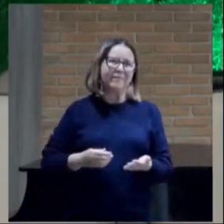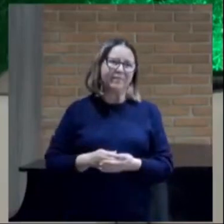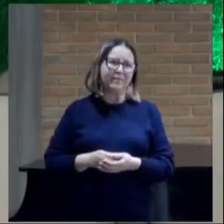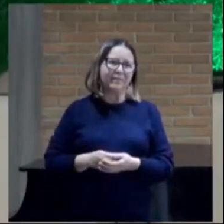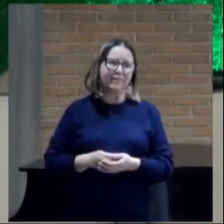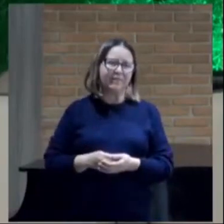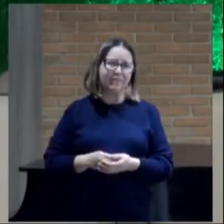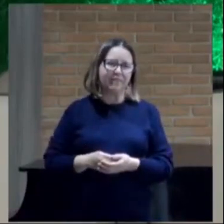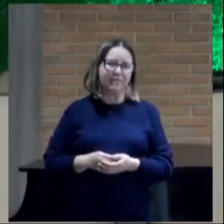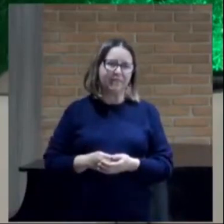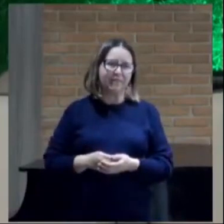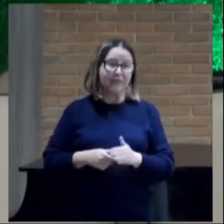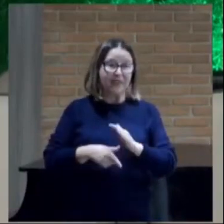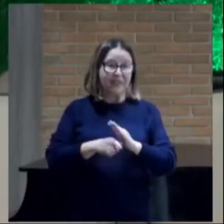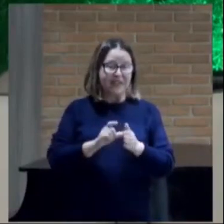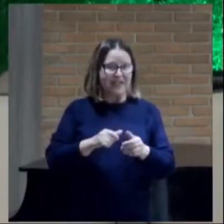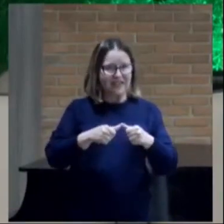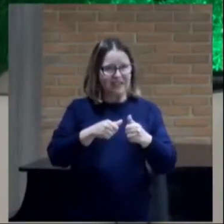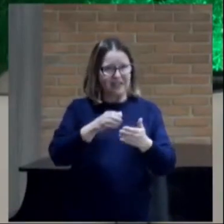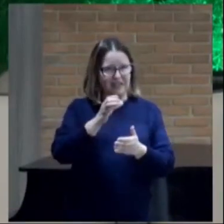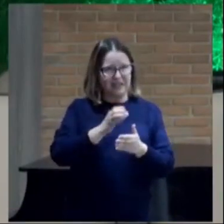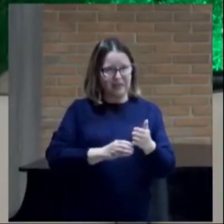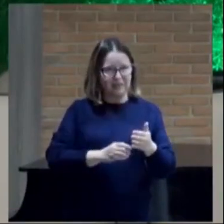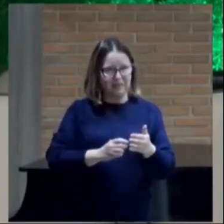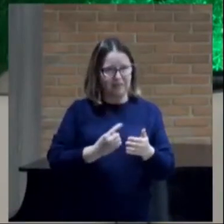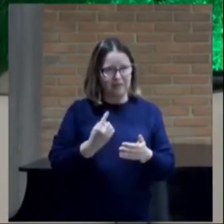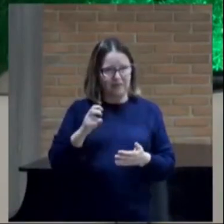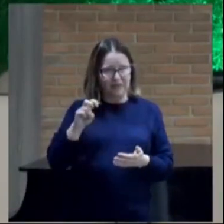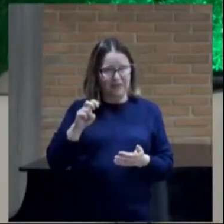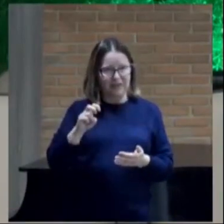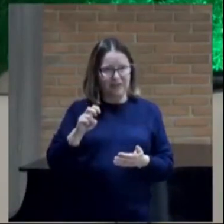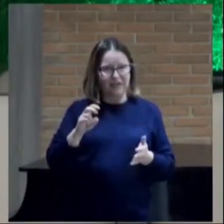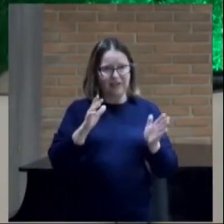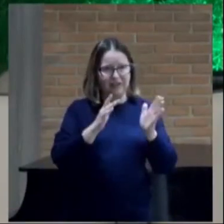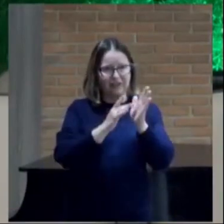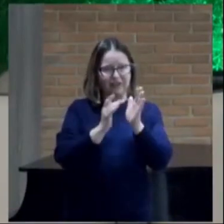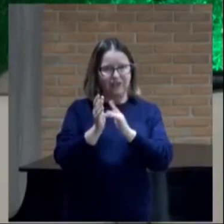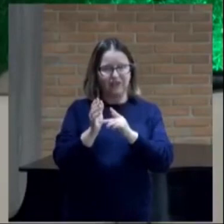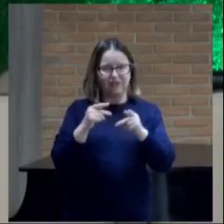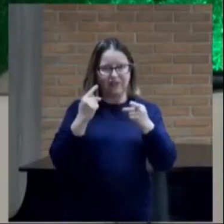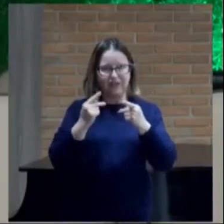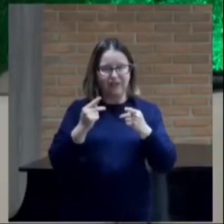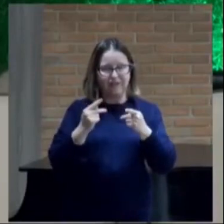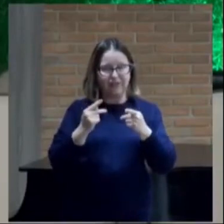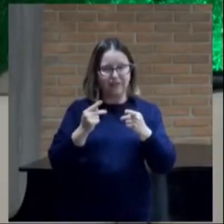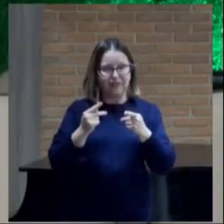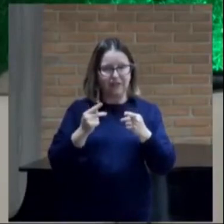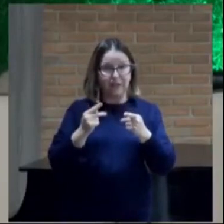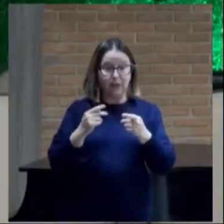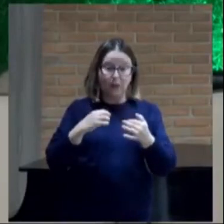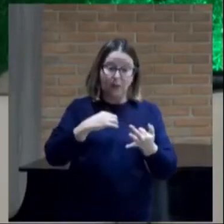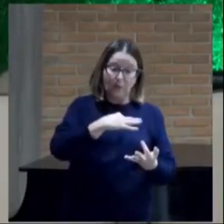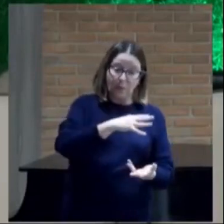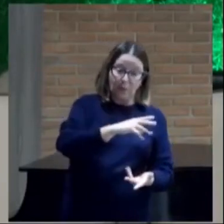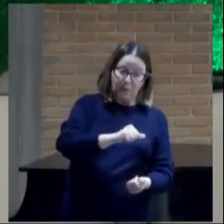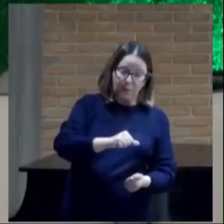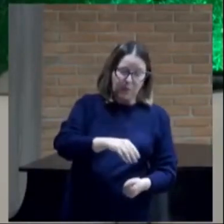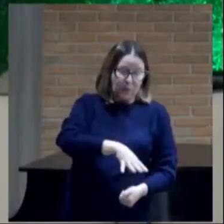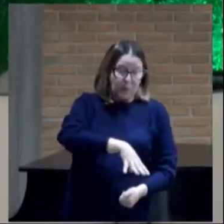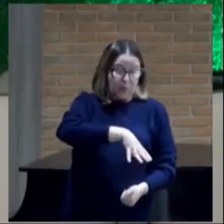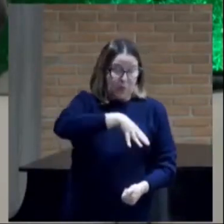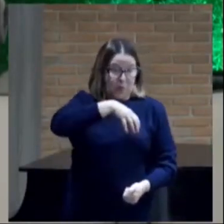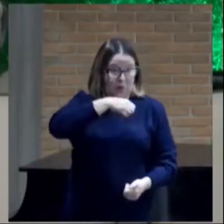Antes, neste capítulo 15, de Jesus falar que o mundo odeia a ele e